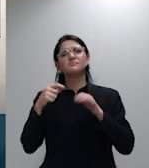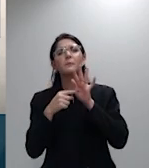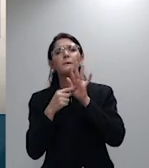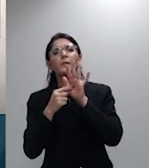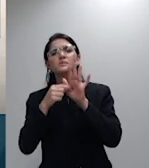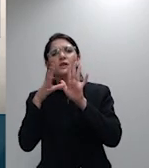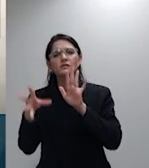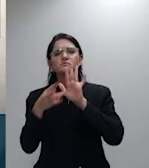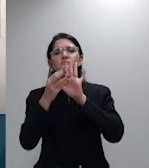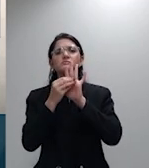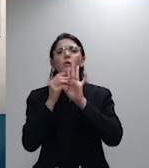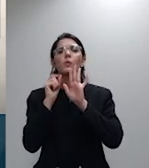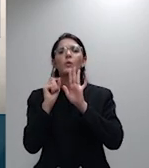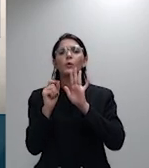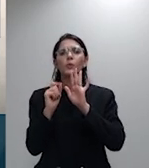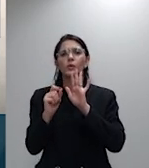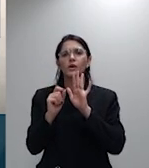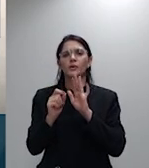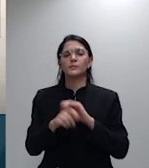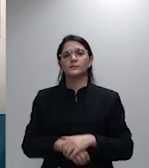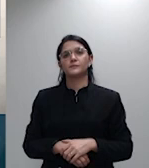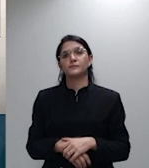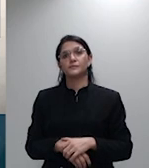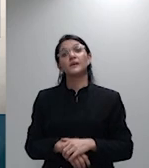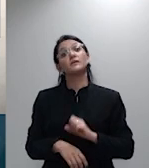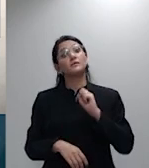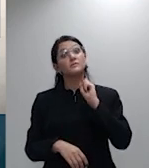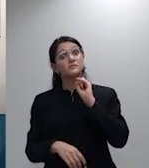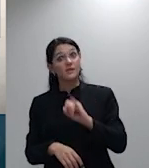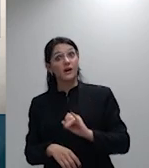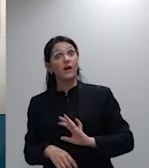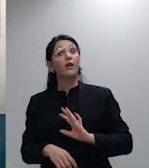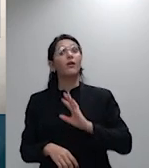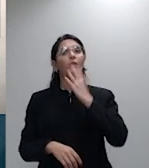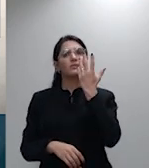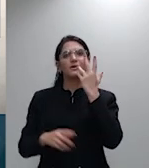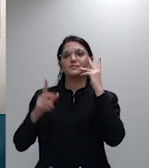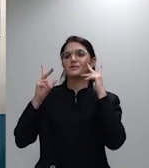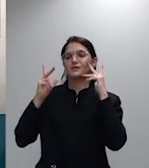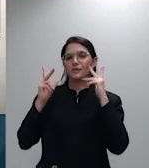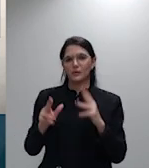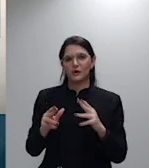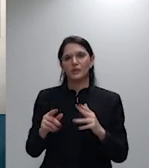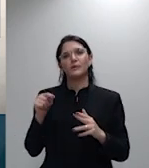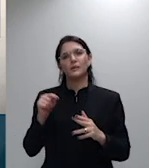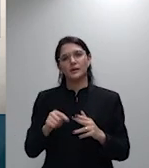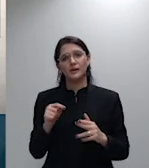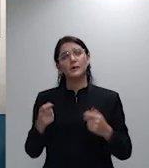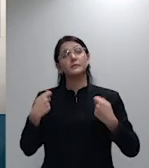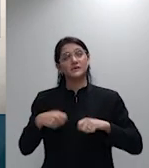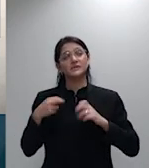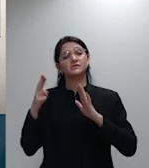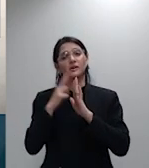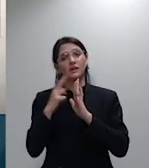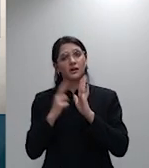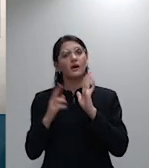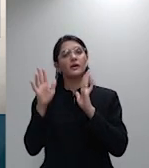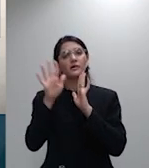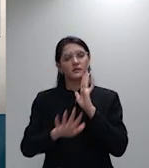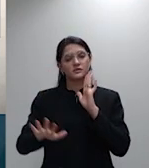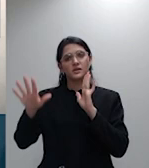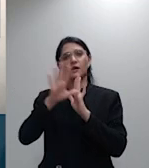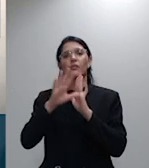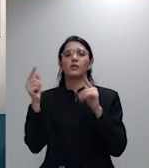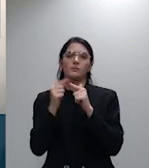no incidente com essa abrangência se trate a regra geral como regra geral e não se generalize